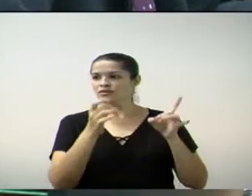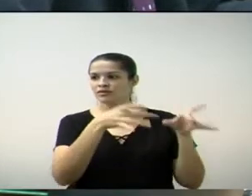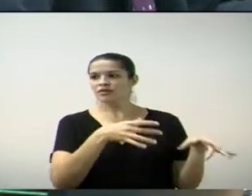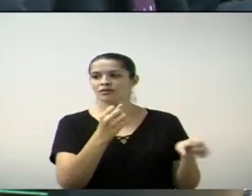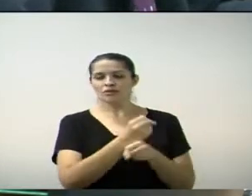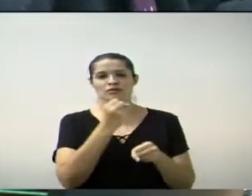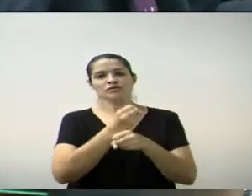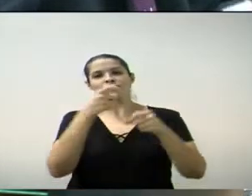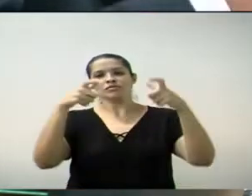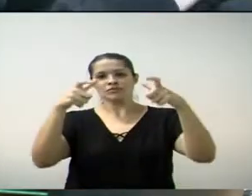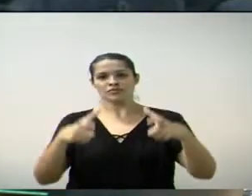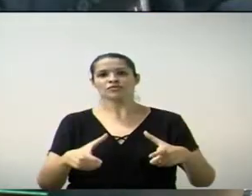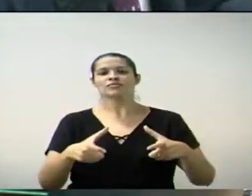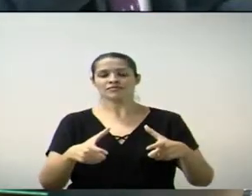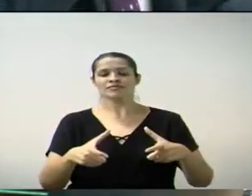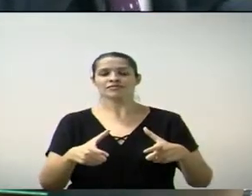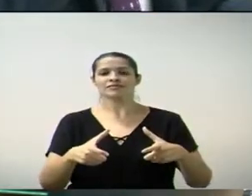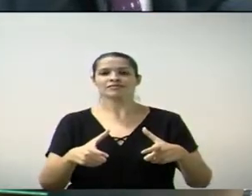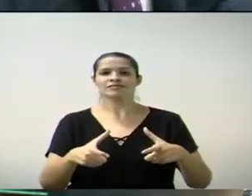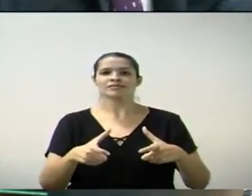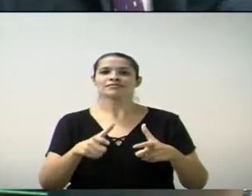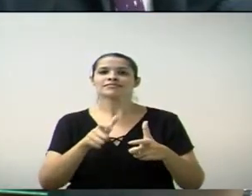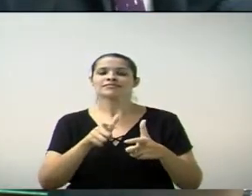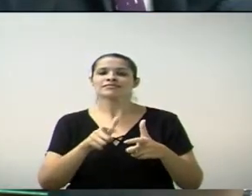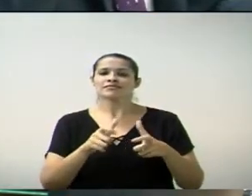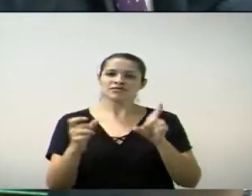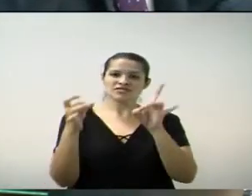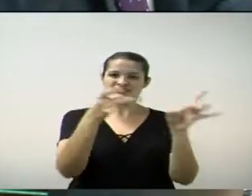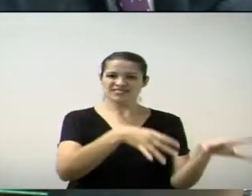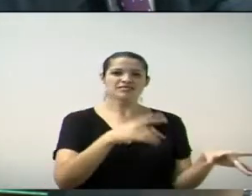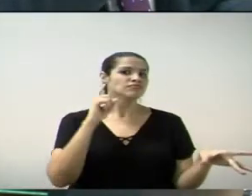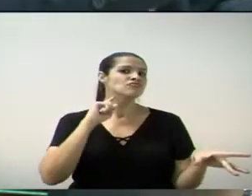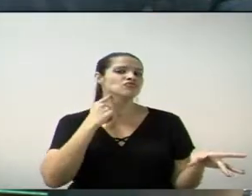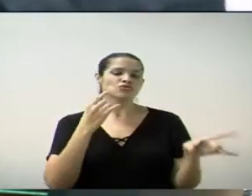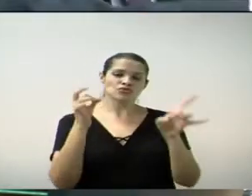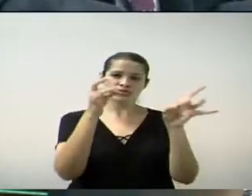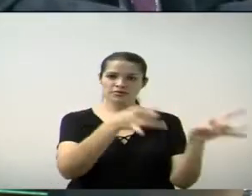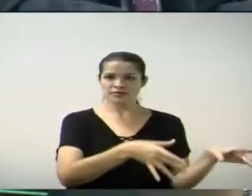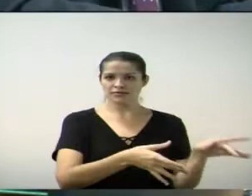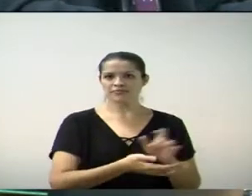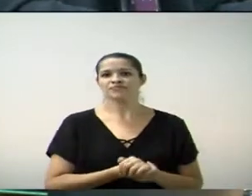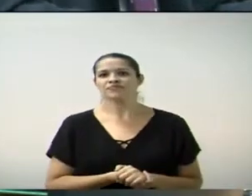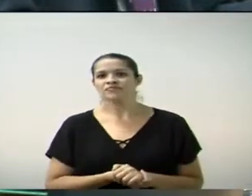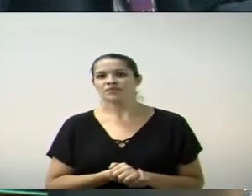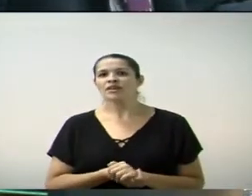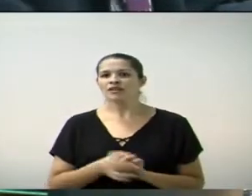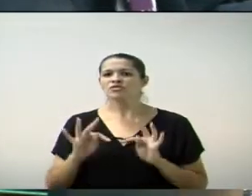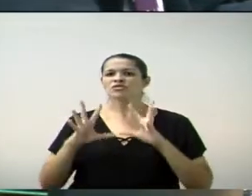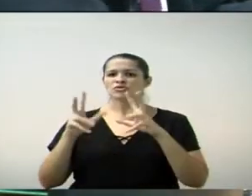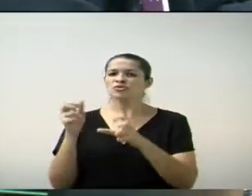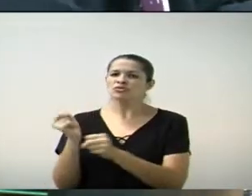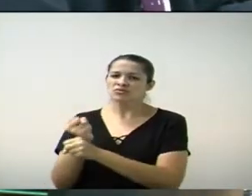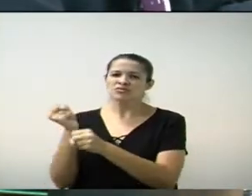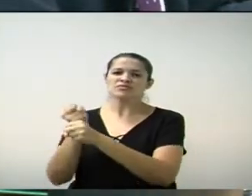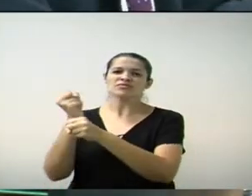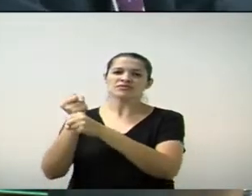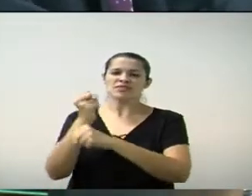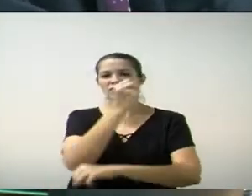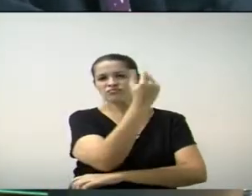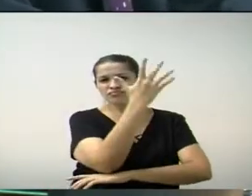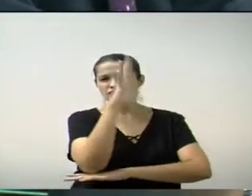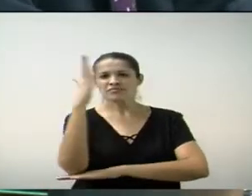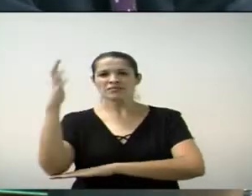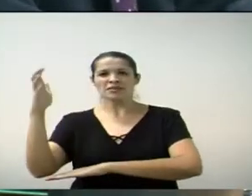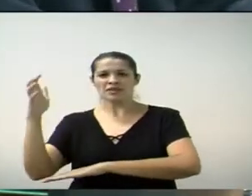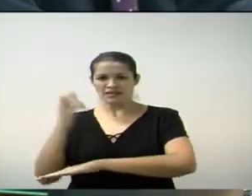de gerenciamento de resíduos sólidos provenientes da construção civil e descartes, poda de árvores